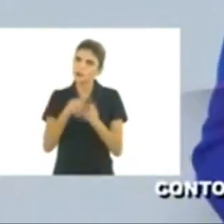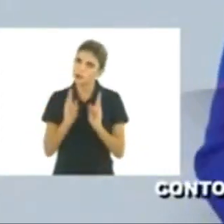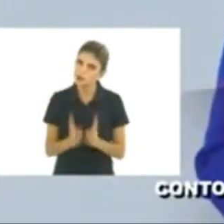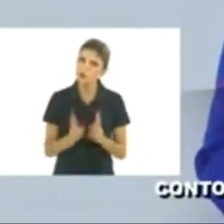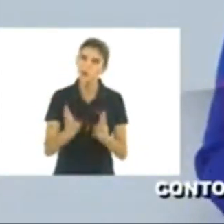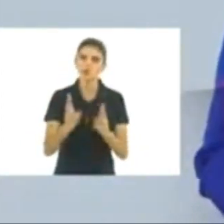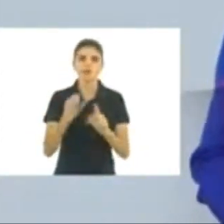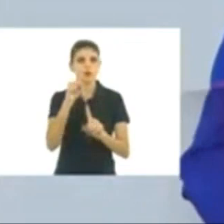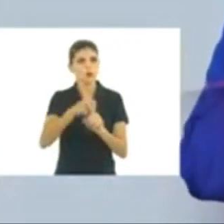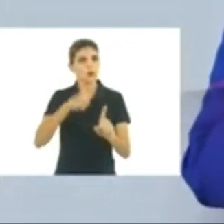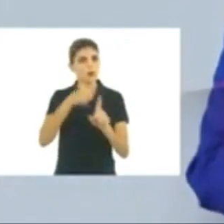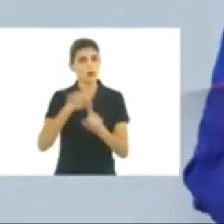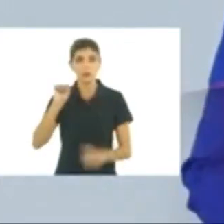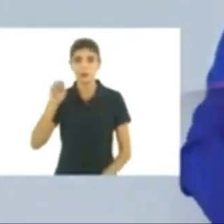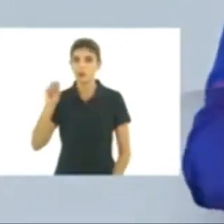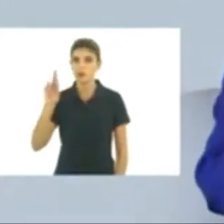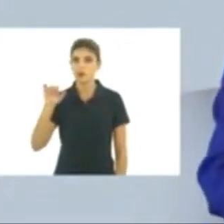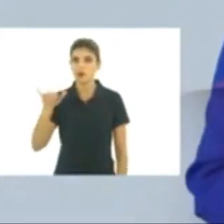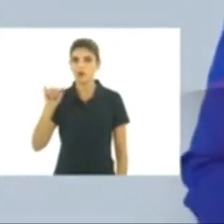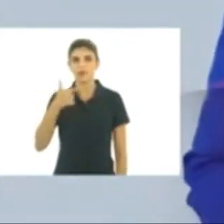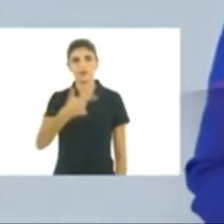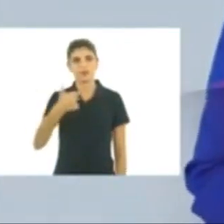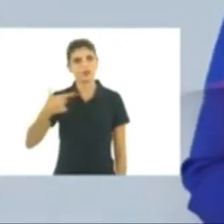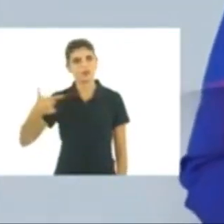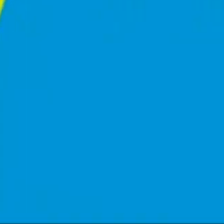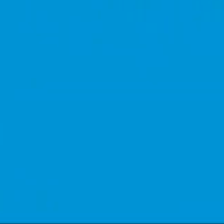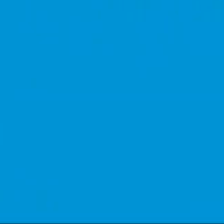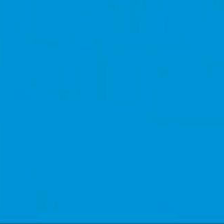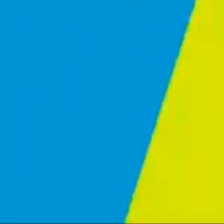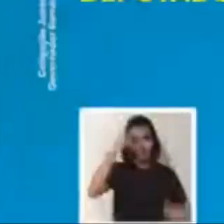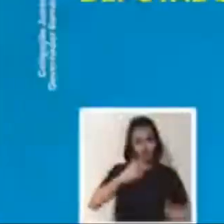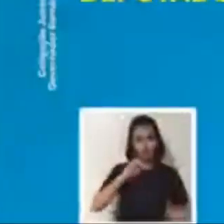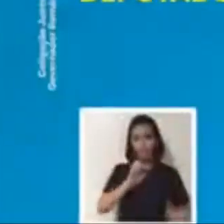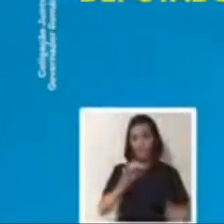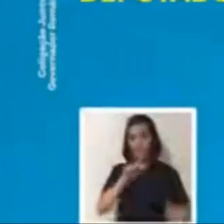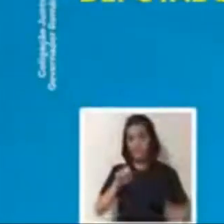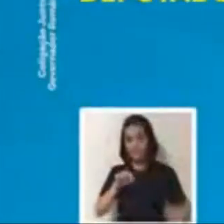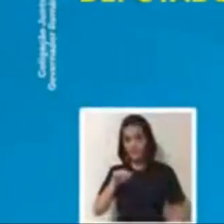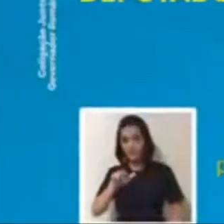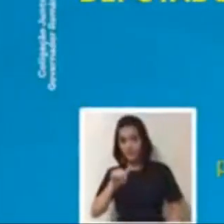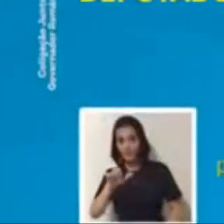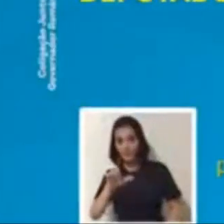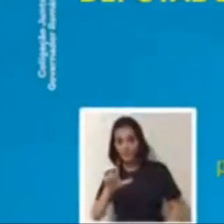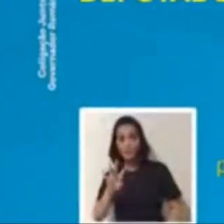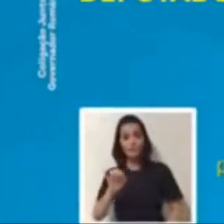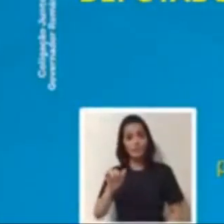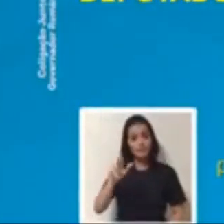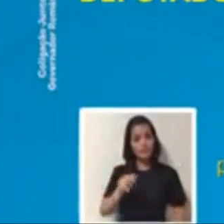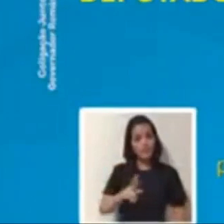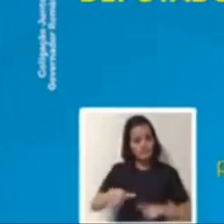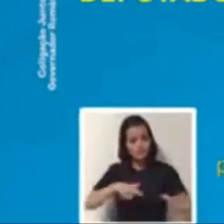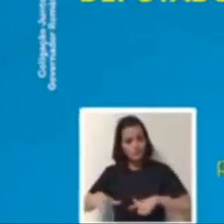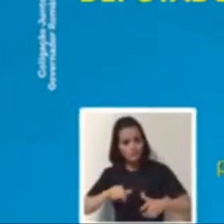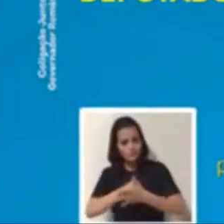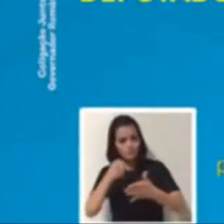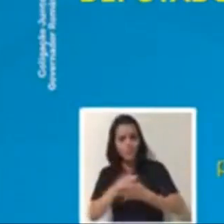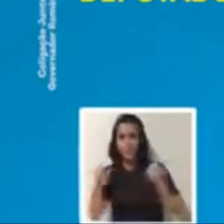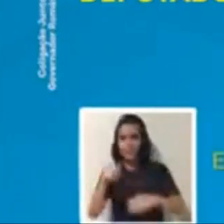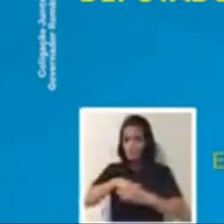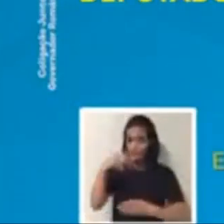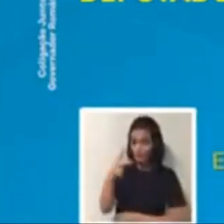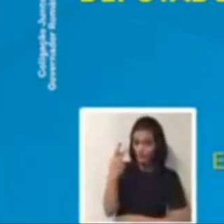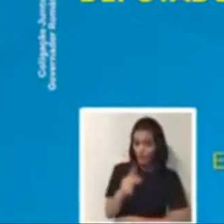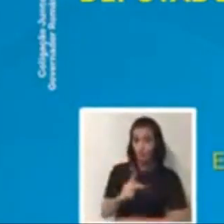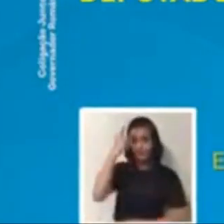para continuarmos essa luta. Soraya Santos, 2222. Sou Ezequiel Teixeira e para continuar essa luta preciso do seu